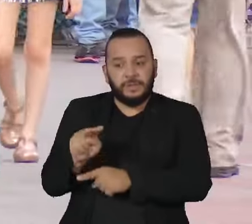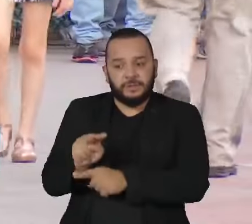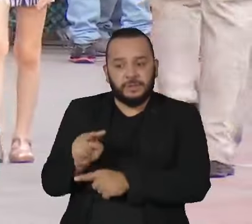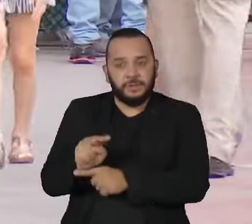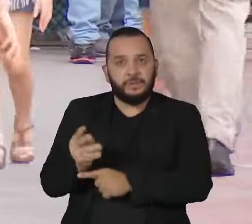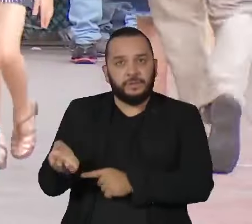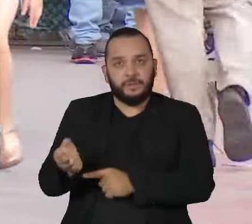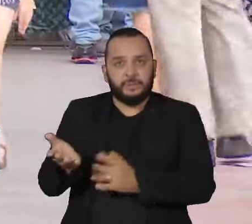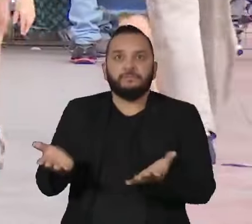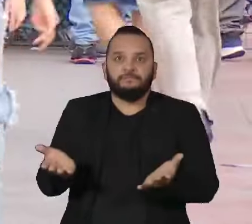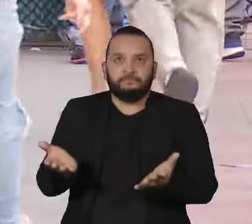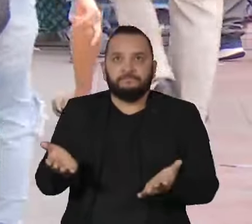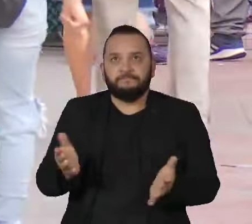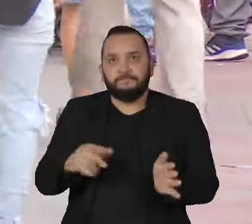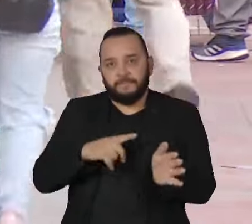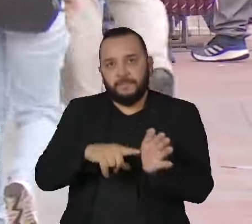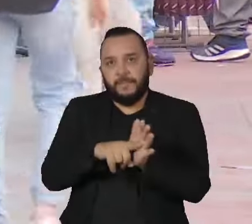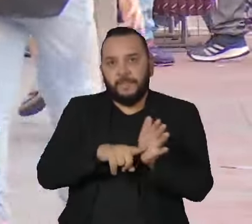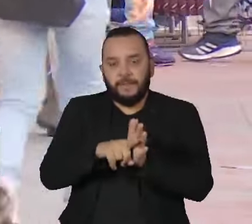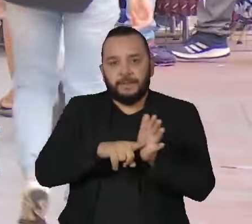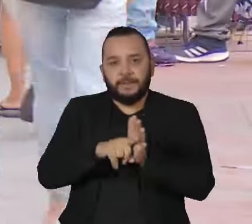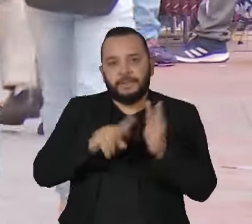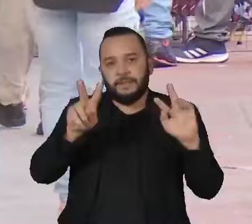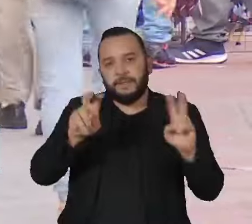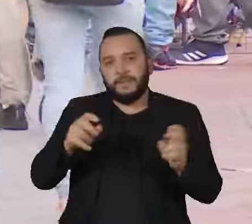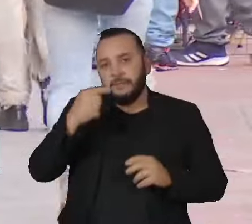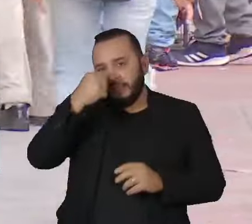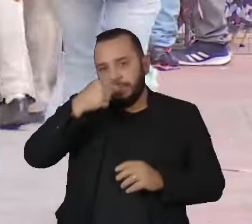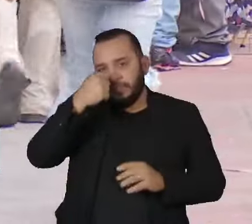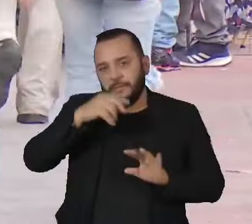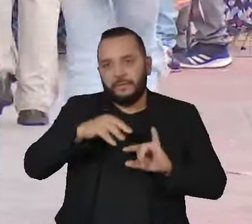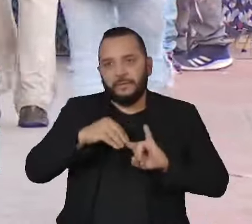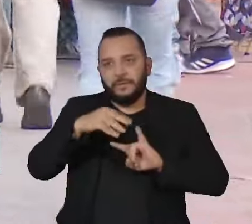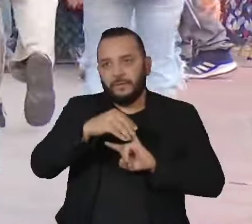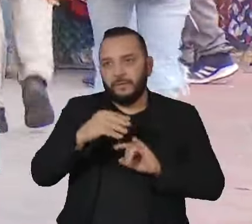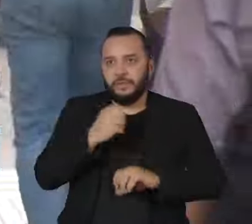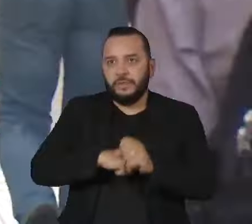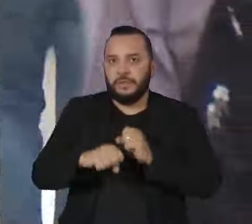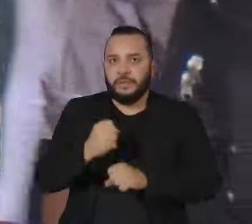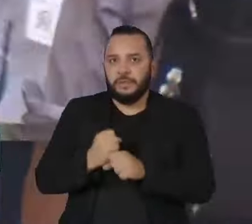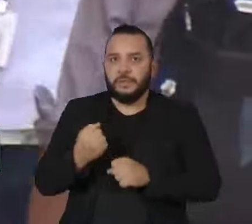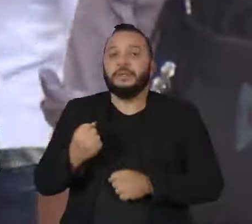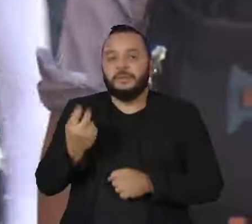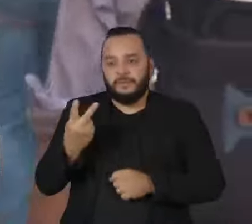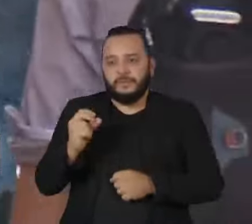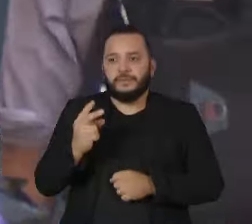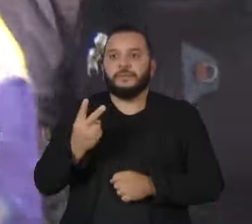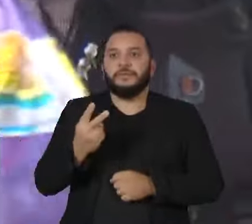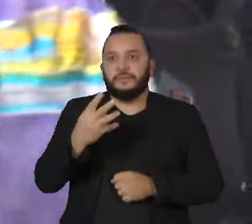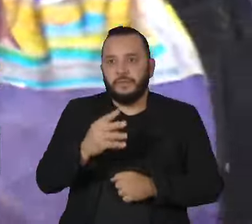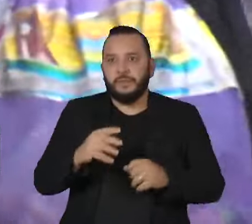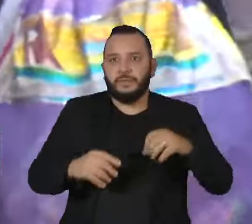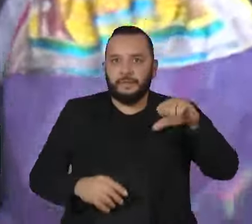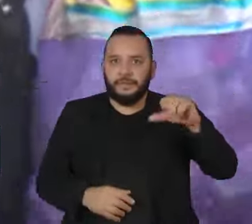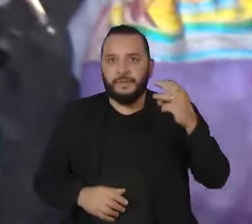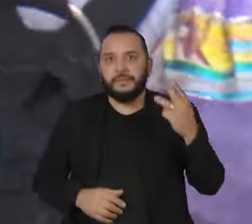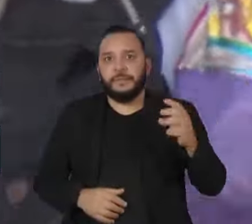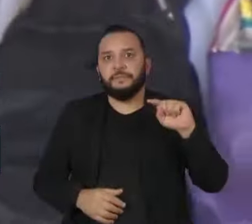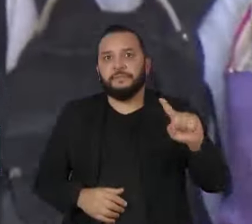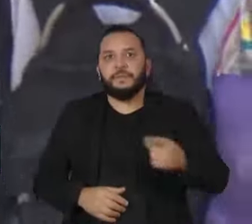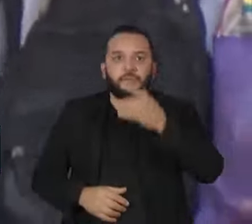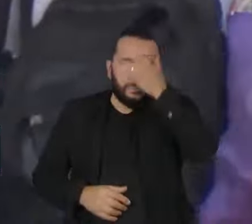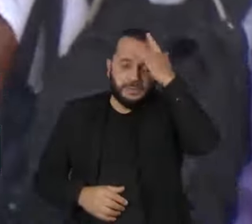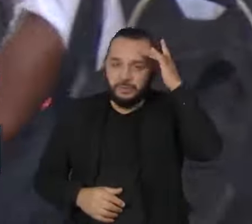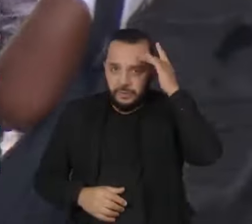Segundo o último boletim InfoGripe da Fiocruz, em 2024 foram mais de 93 mil casos de síndrome